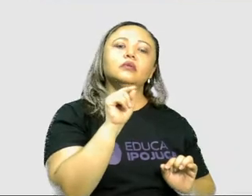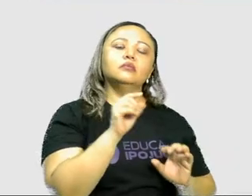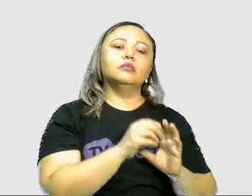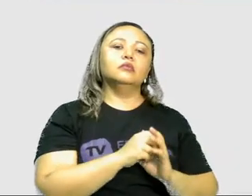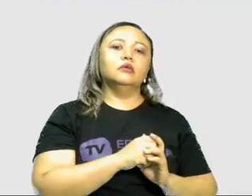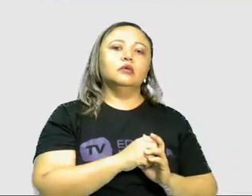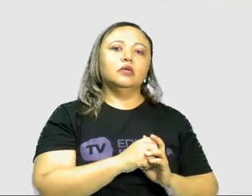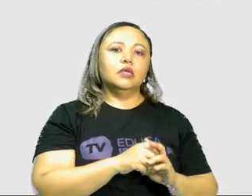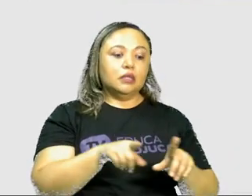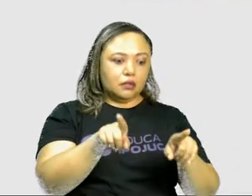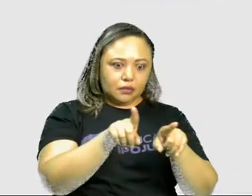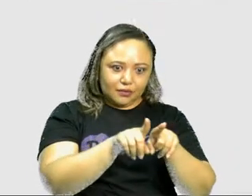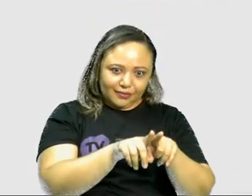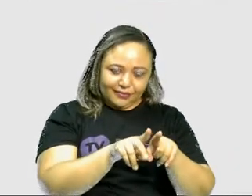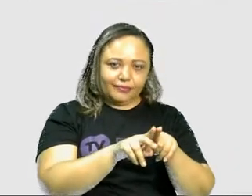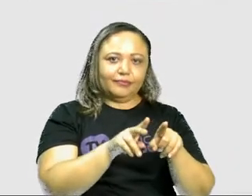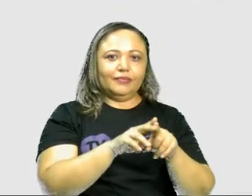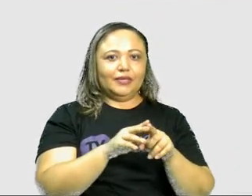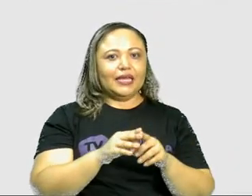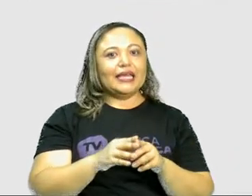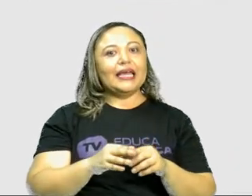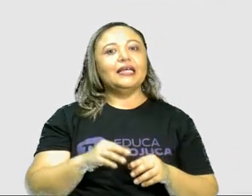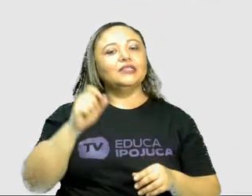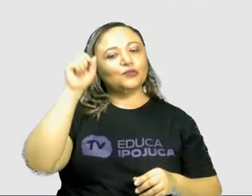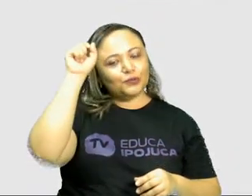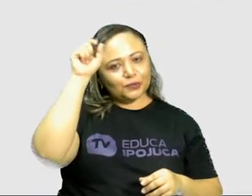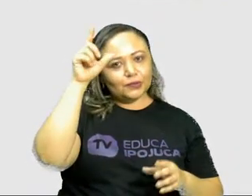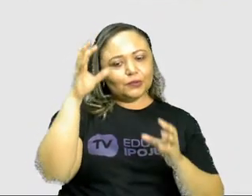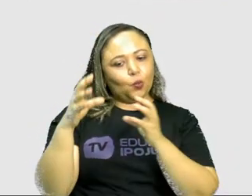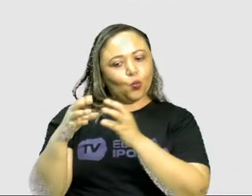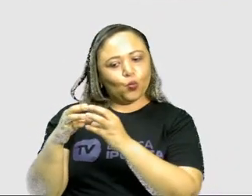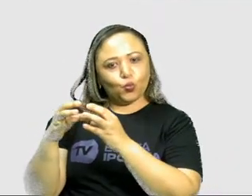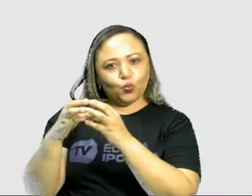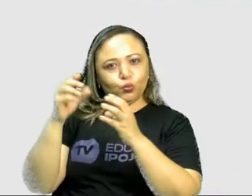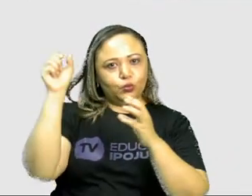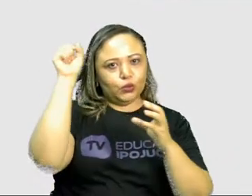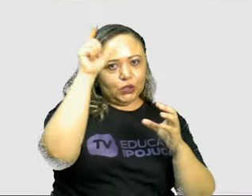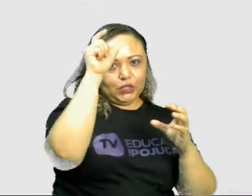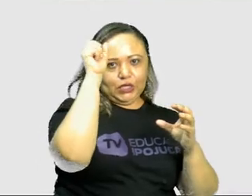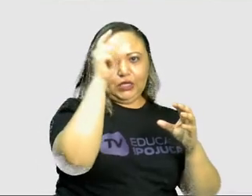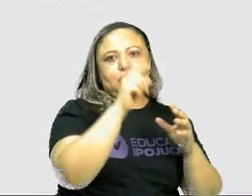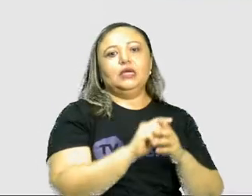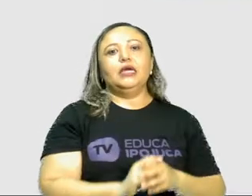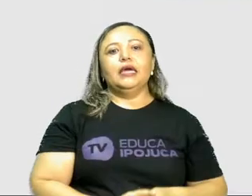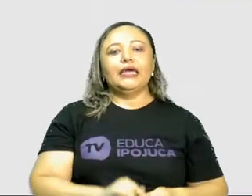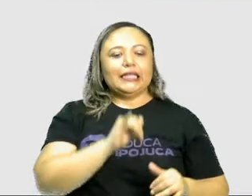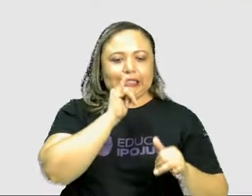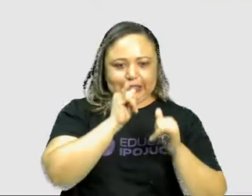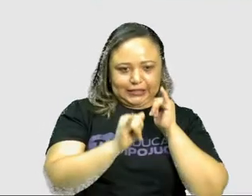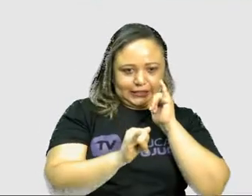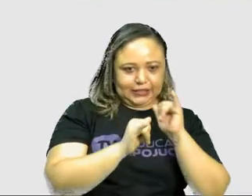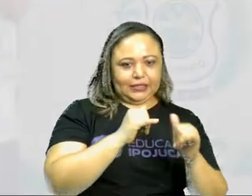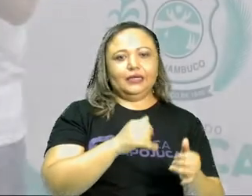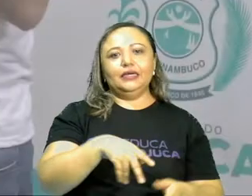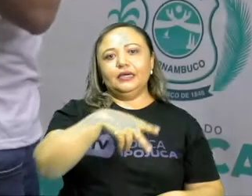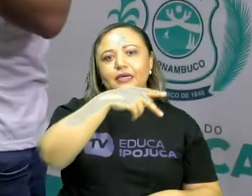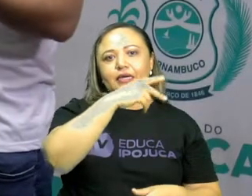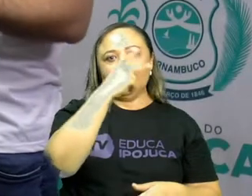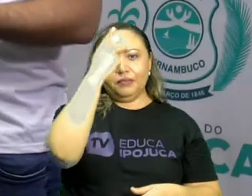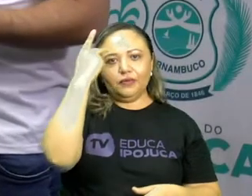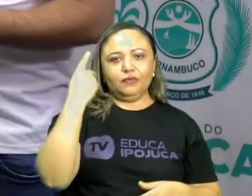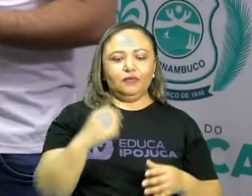liberalismo também é um conjunto de ideias, né? Que defendiam a liberdade política, a liberdade